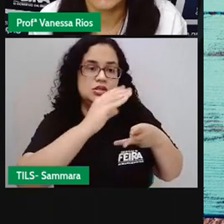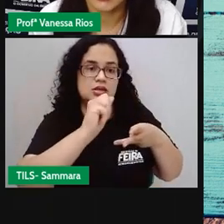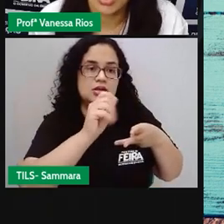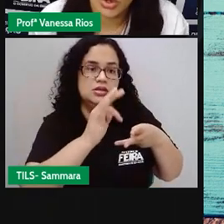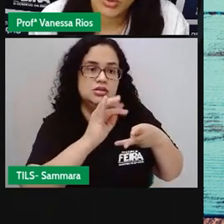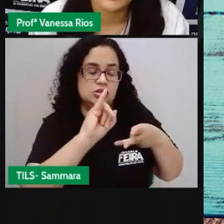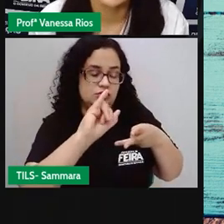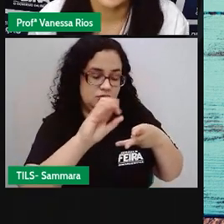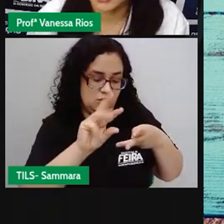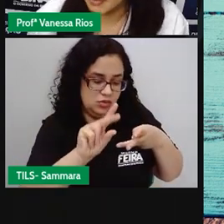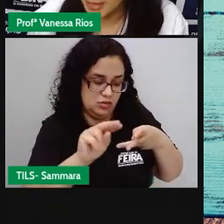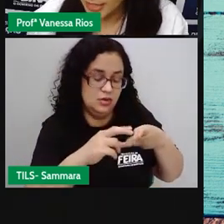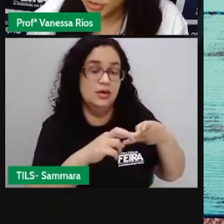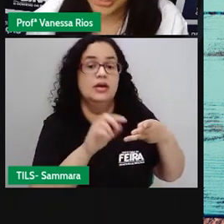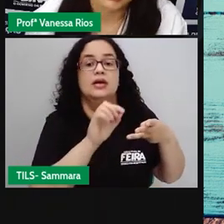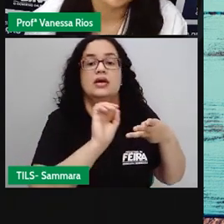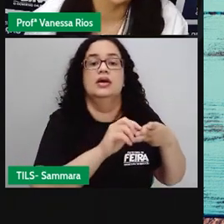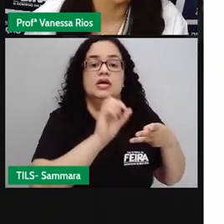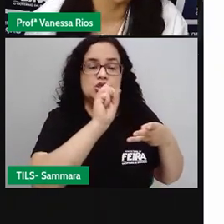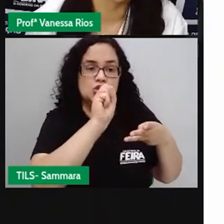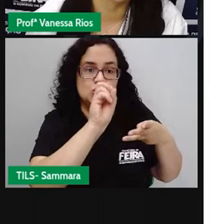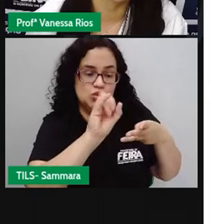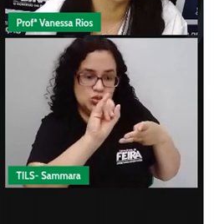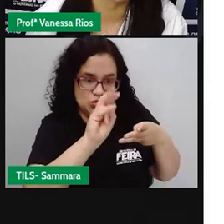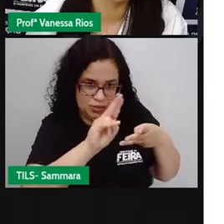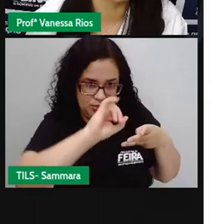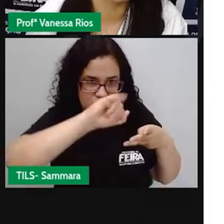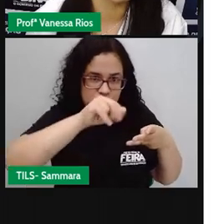subjuntivo ou imperativo.